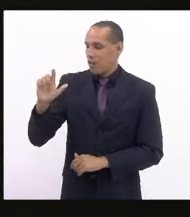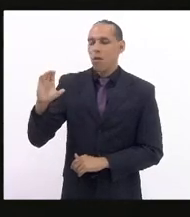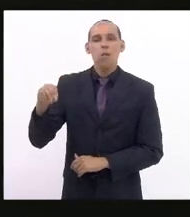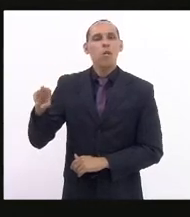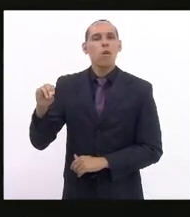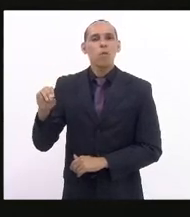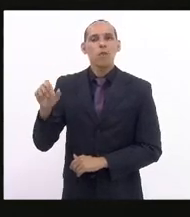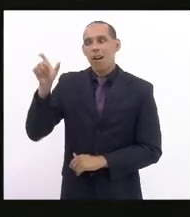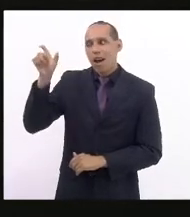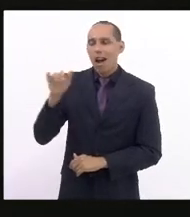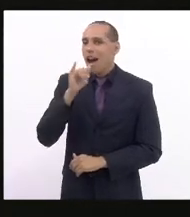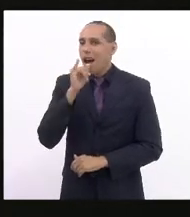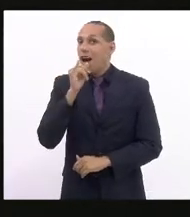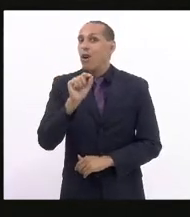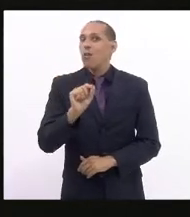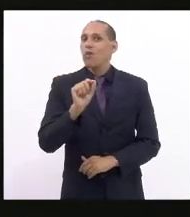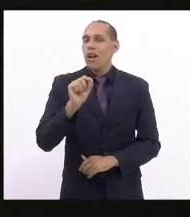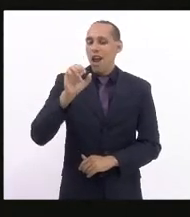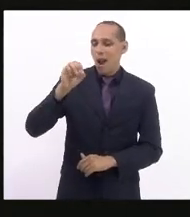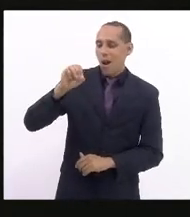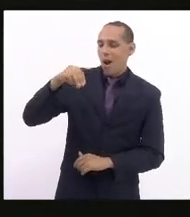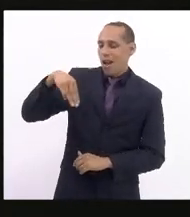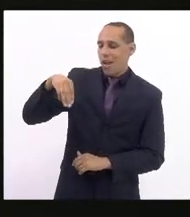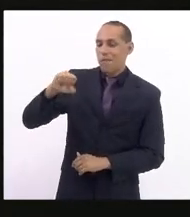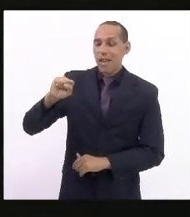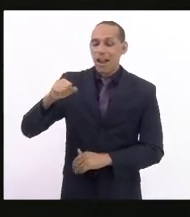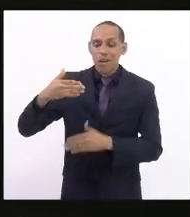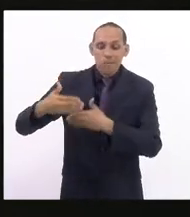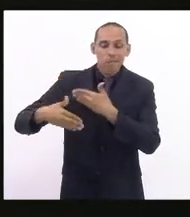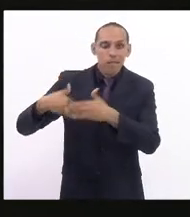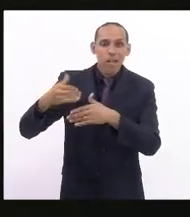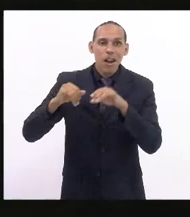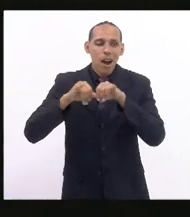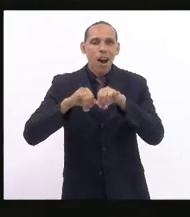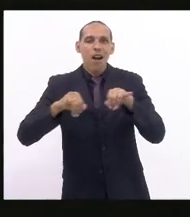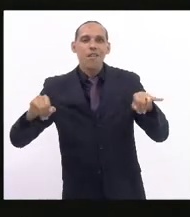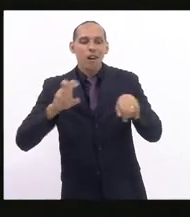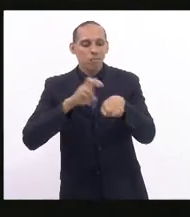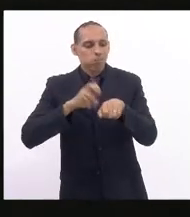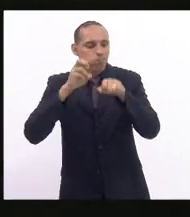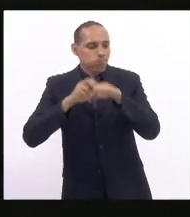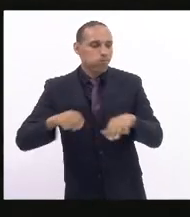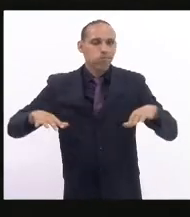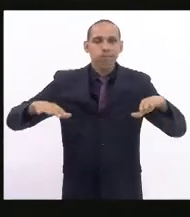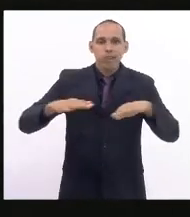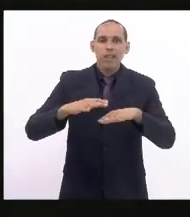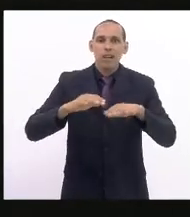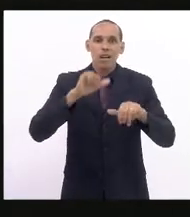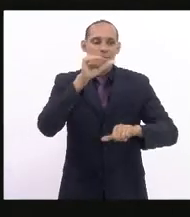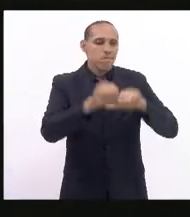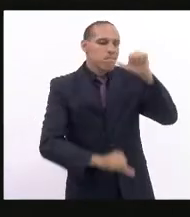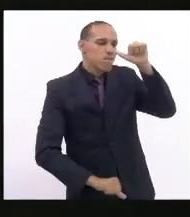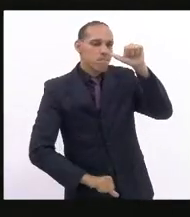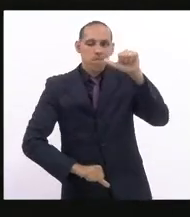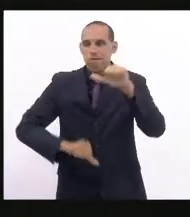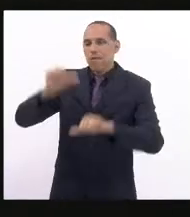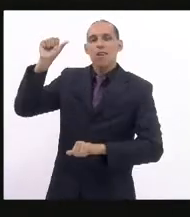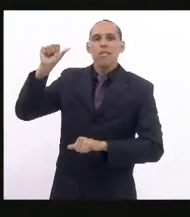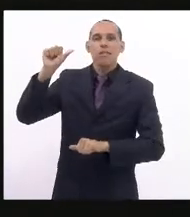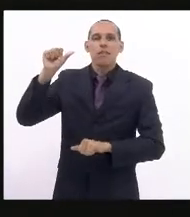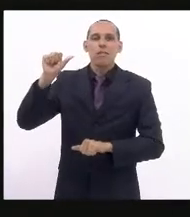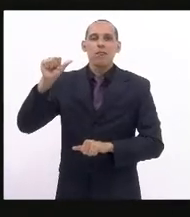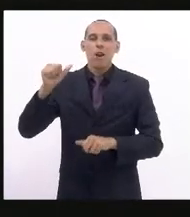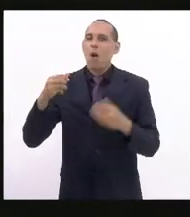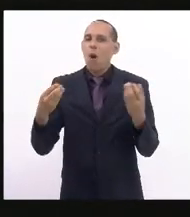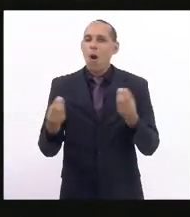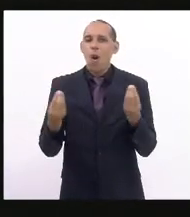Organização Mundial da Saúde decretaria a pandemia, alterando aí o estágio